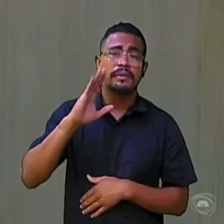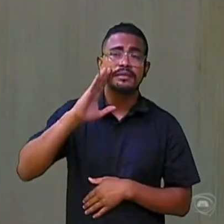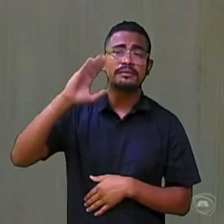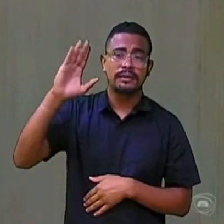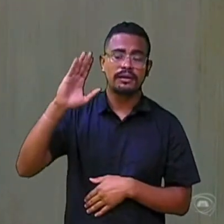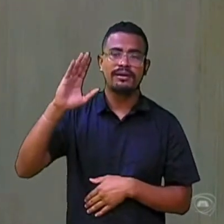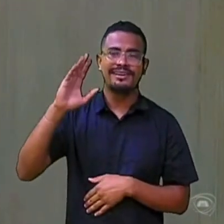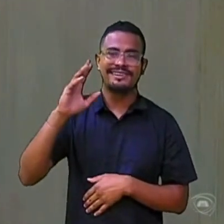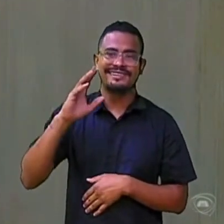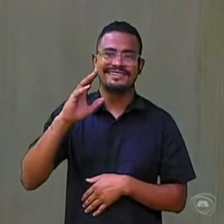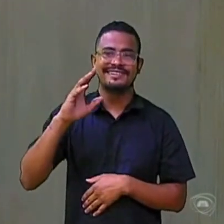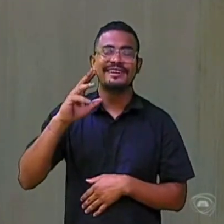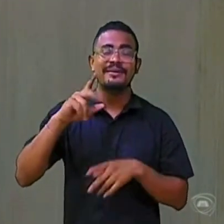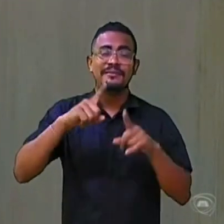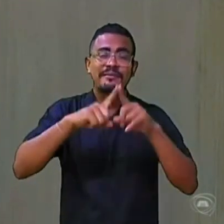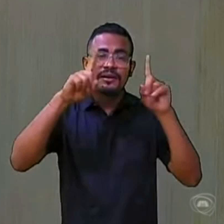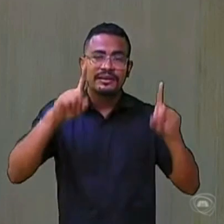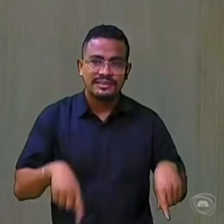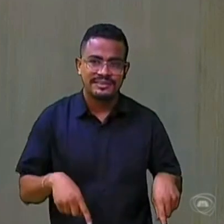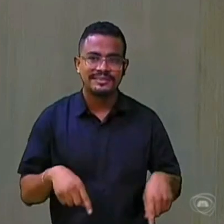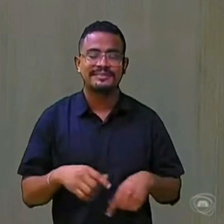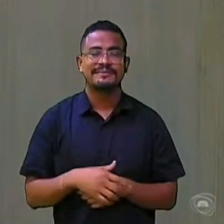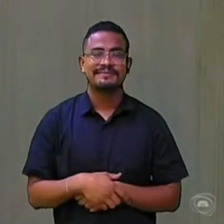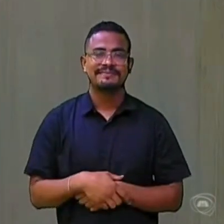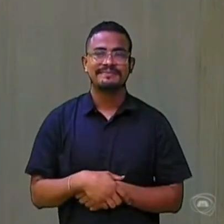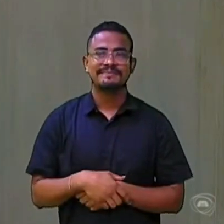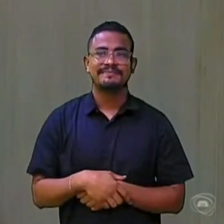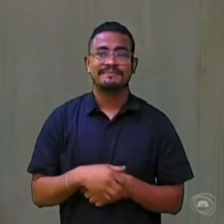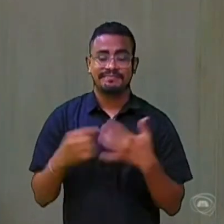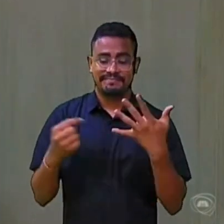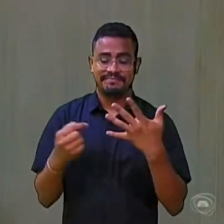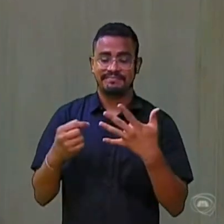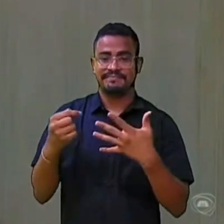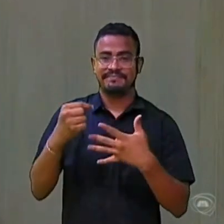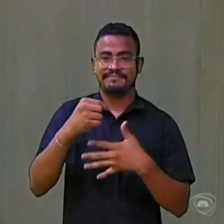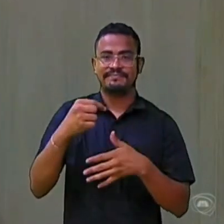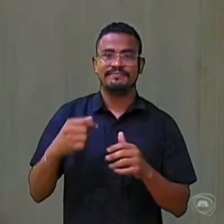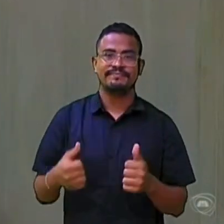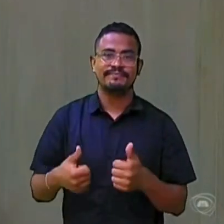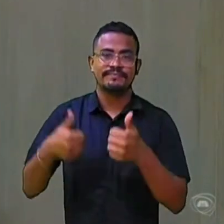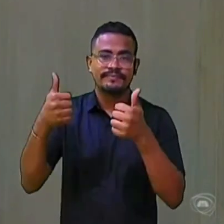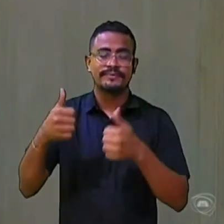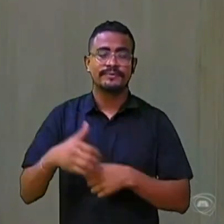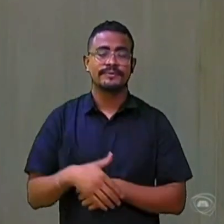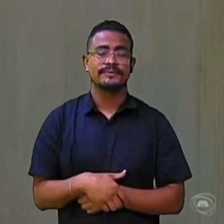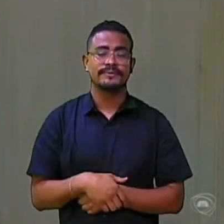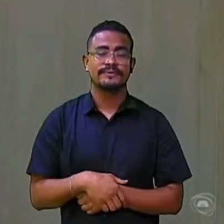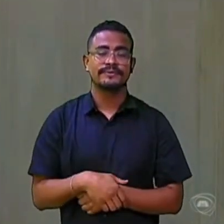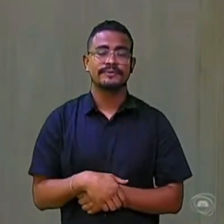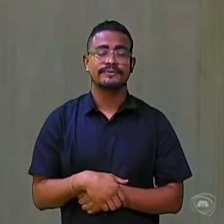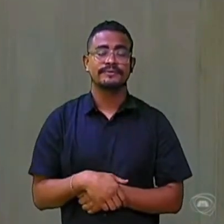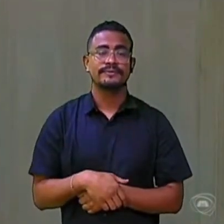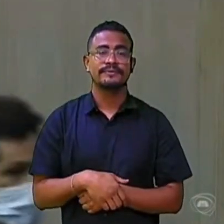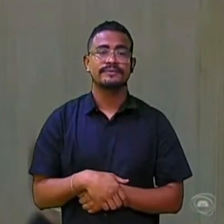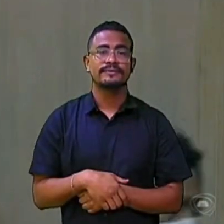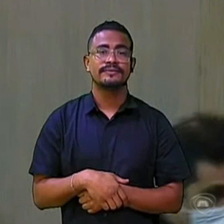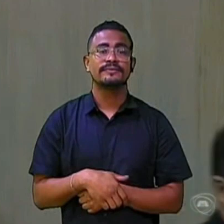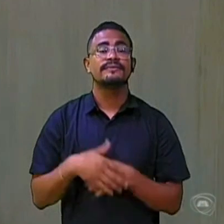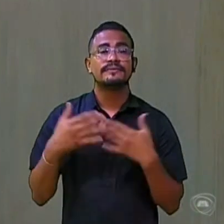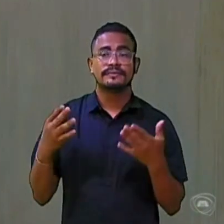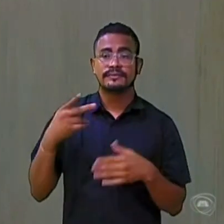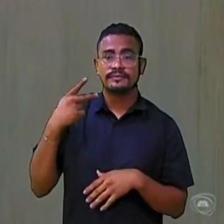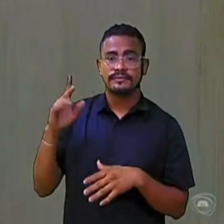O que interessa são as condições que Fortaleza terá com esse bloco.